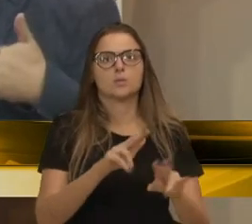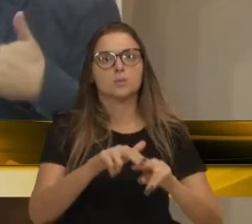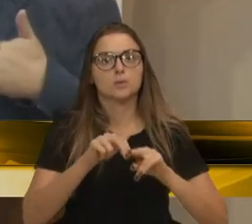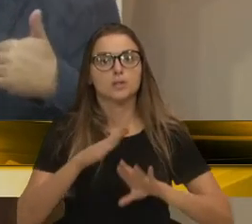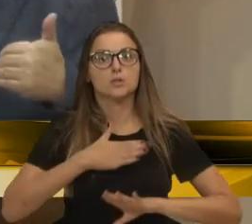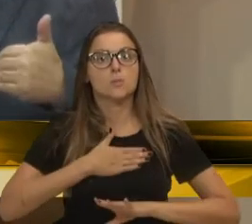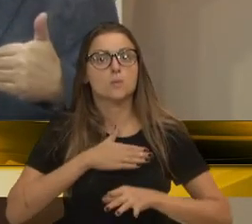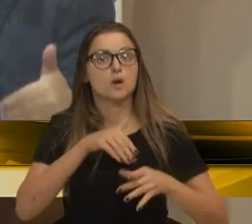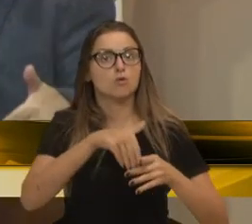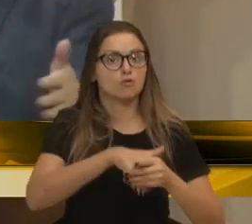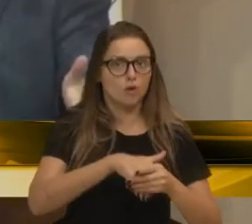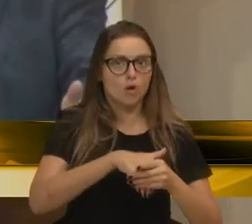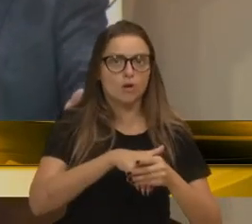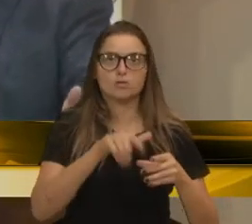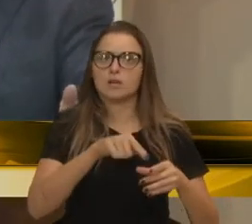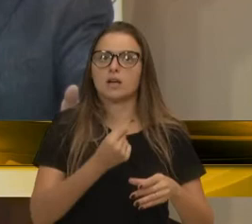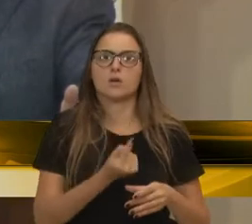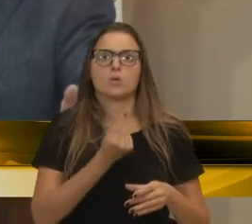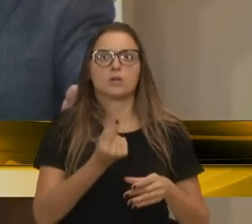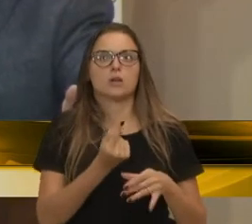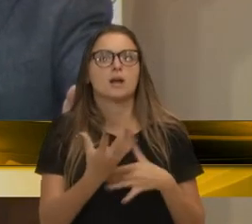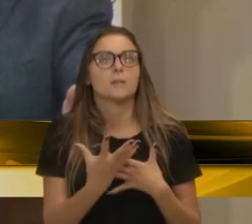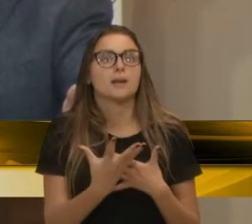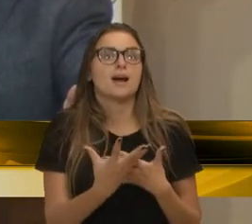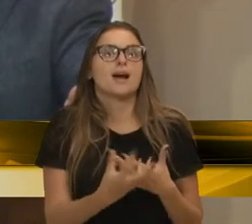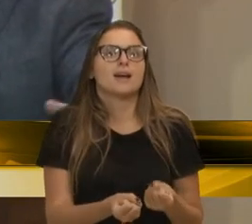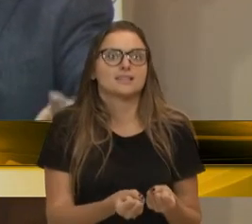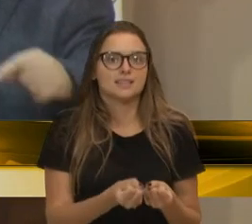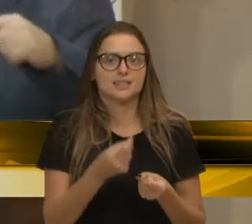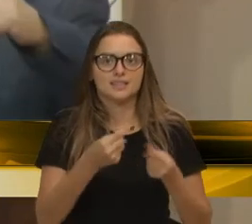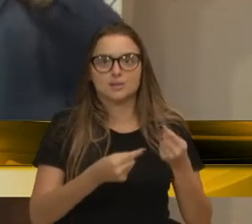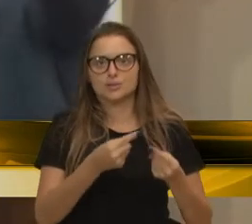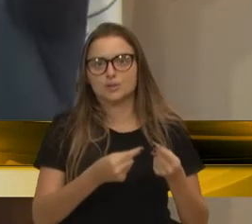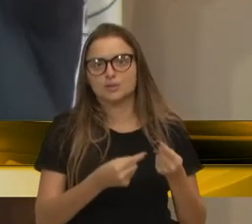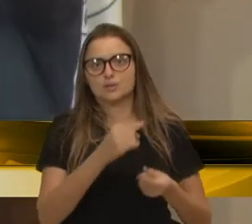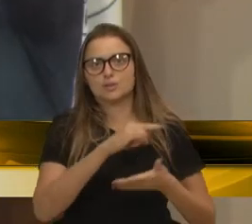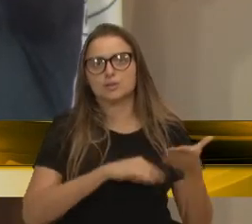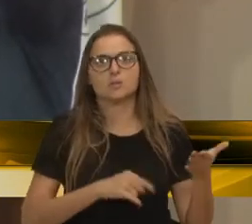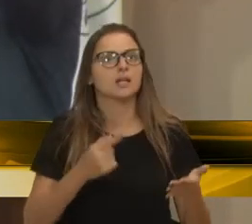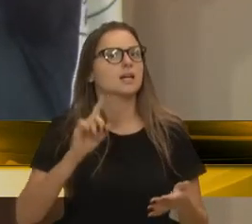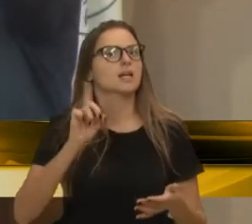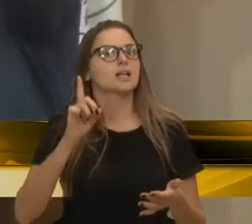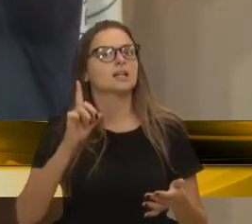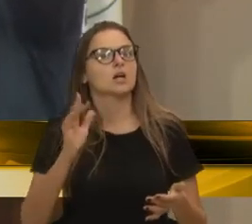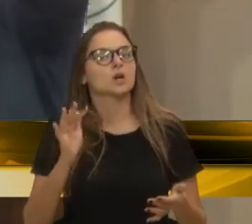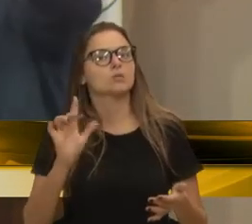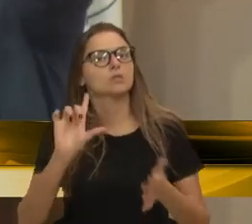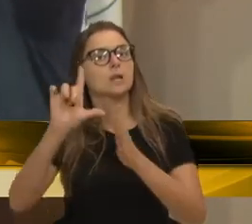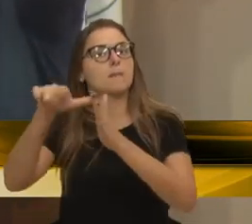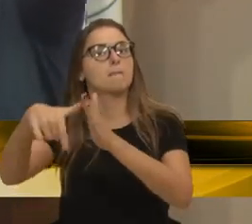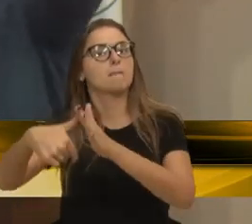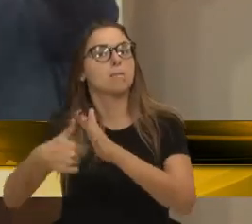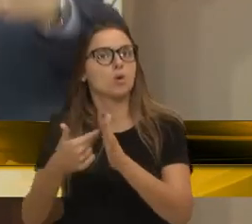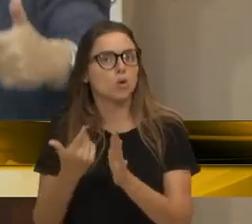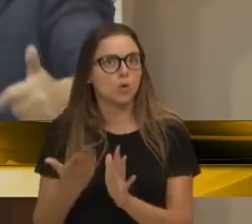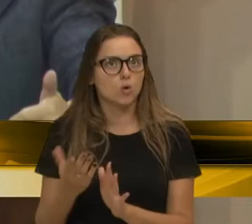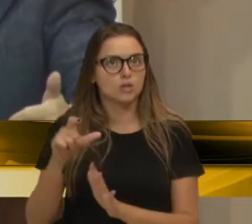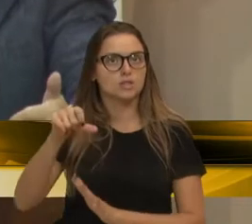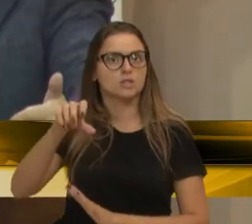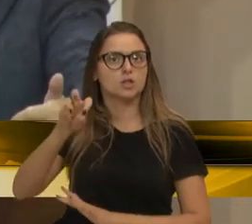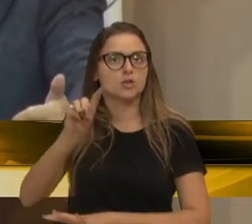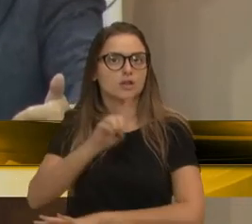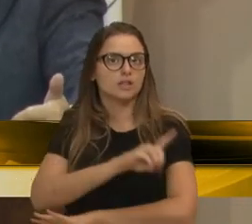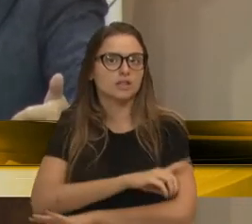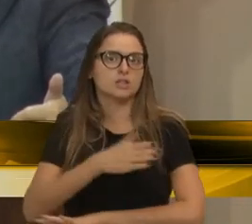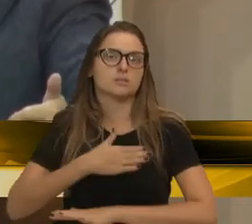voto é único, exclusivamente, pela admissibilidade. Não estou dizendo que, eventualmente, lá adiante, daqui a 90 dias,